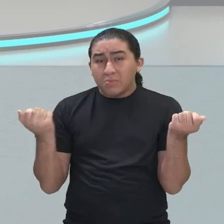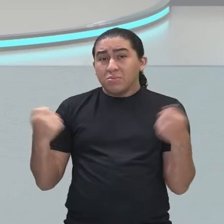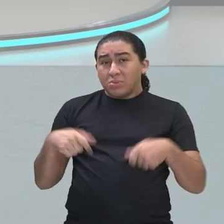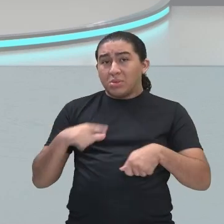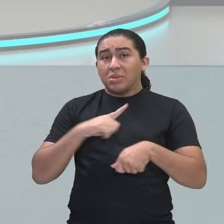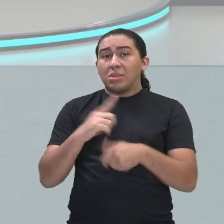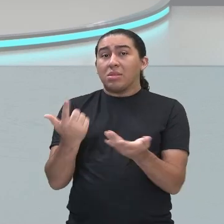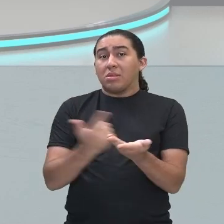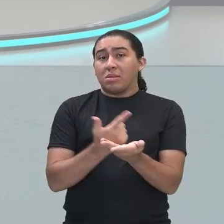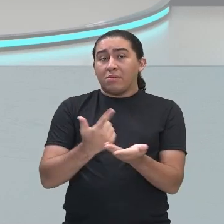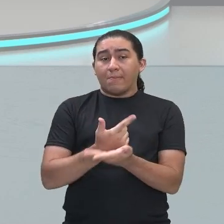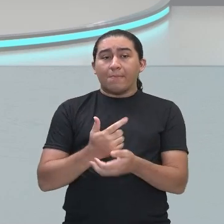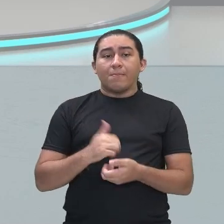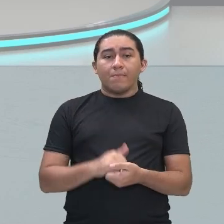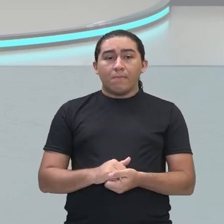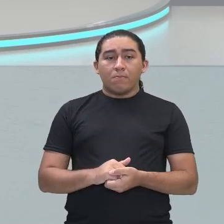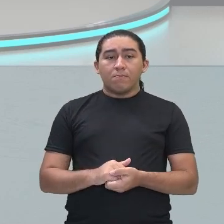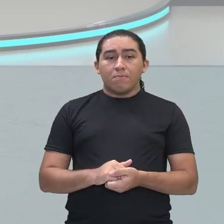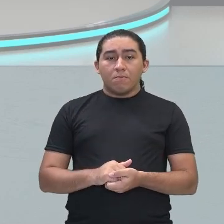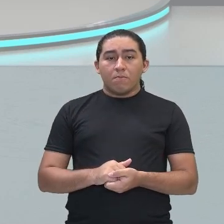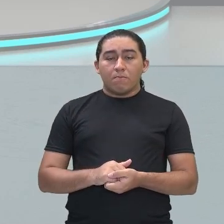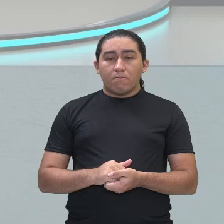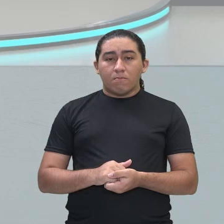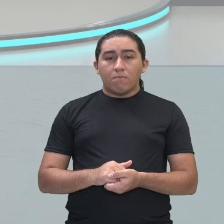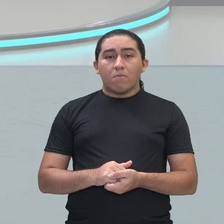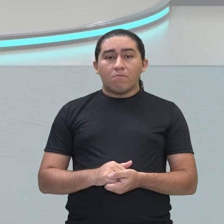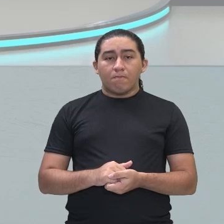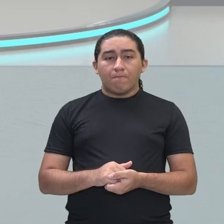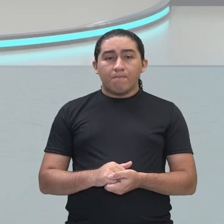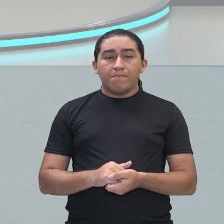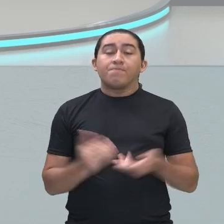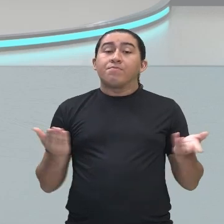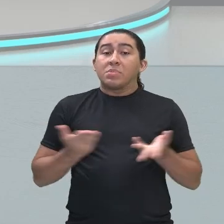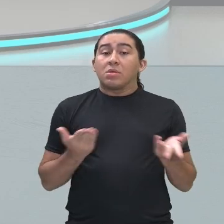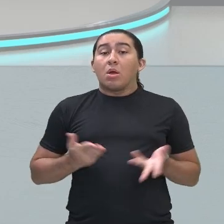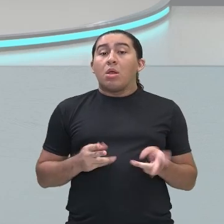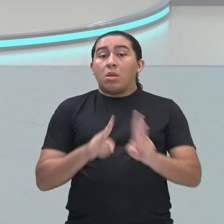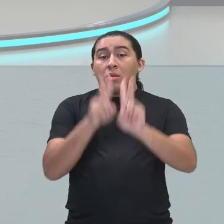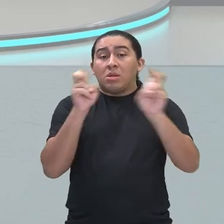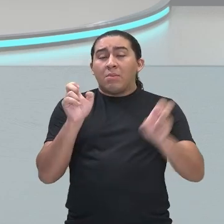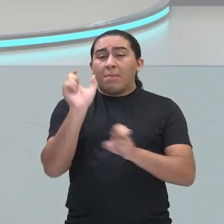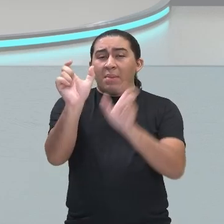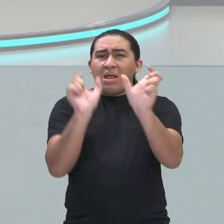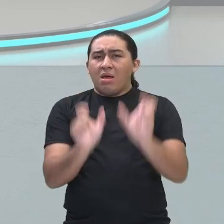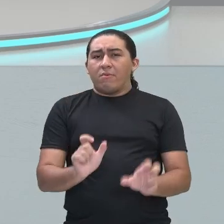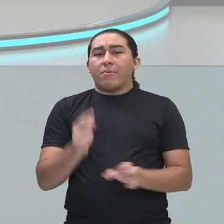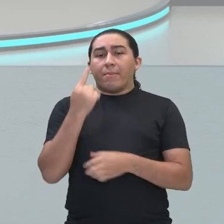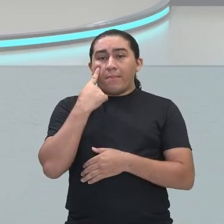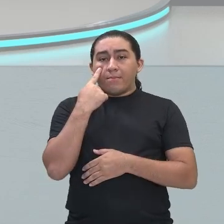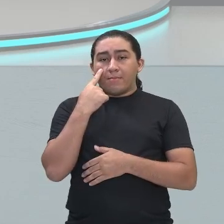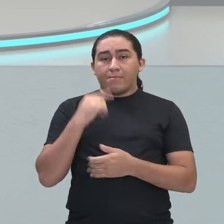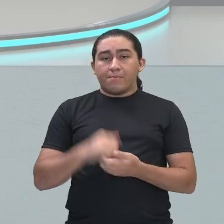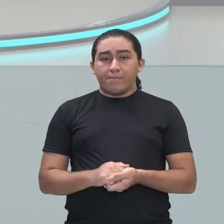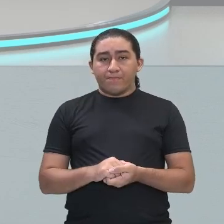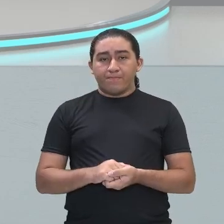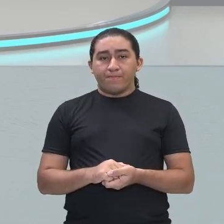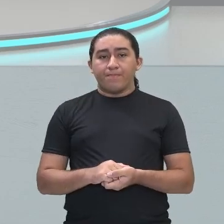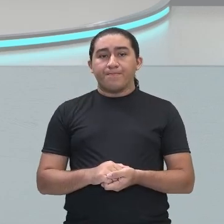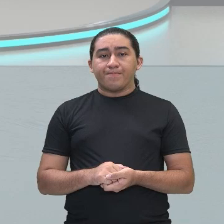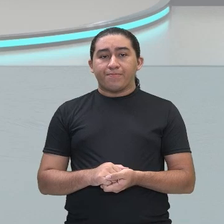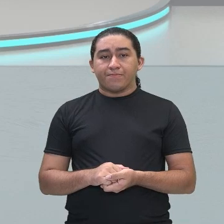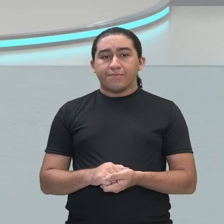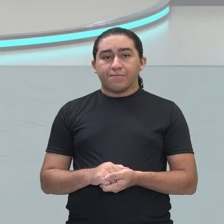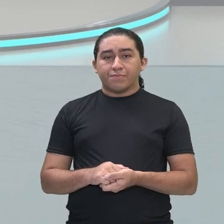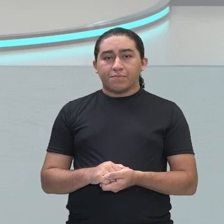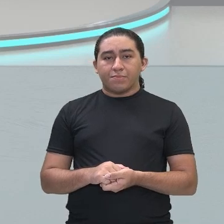obra Arcade. Agora, vamos ver um pouco mais a respeito dessas palavras. Então, nesse período, trazendo lá